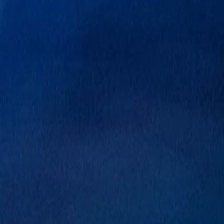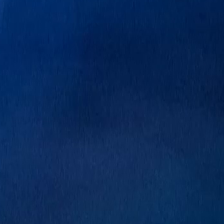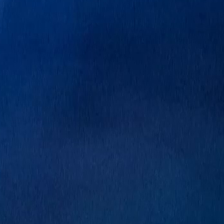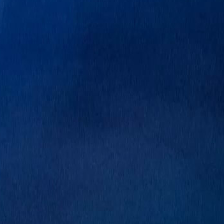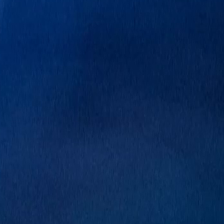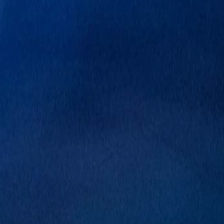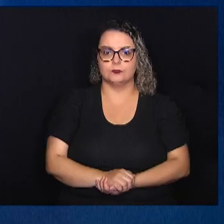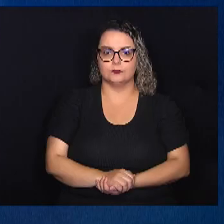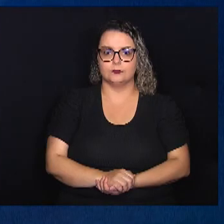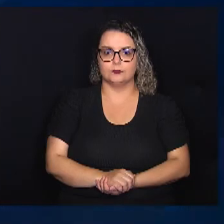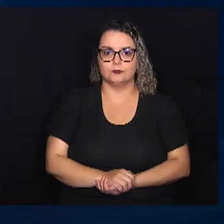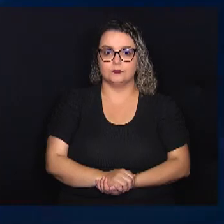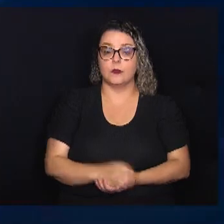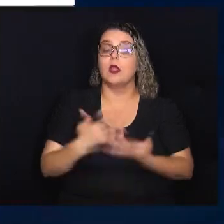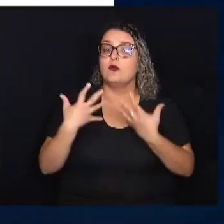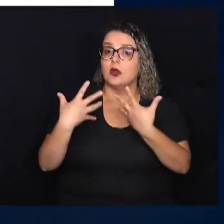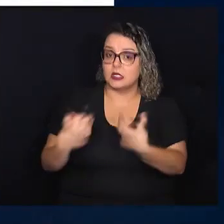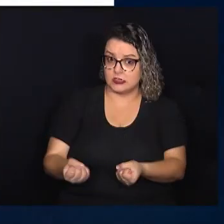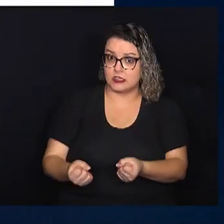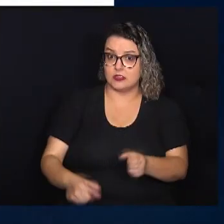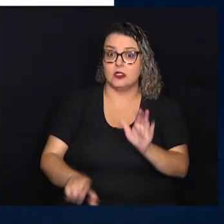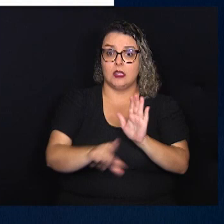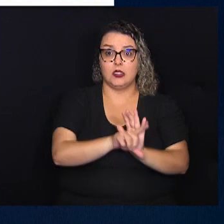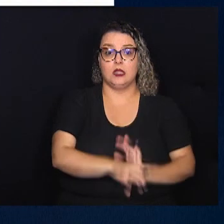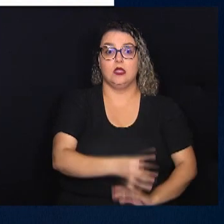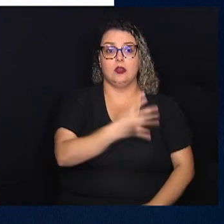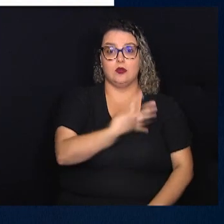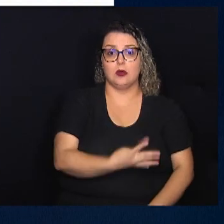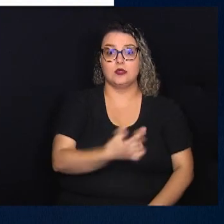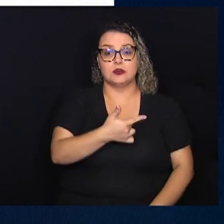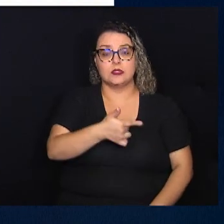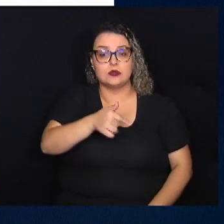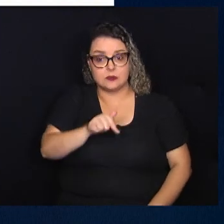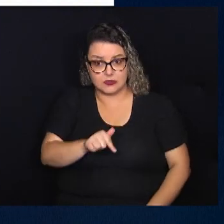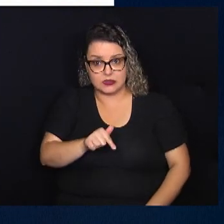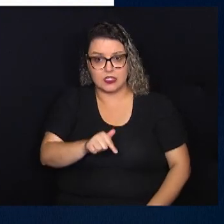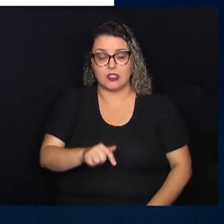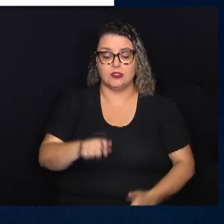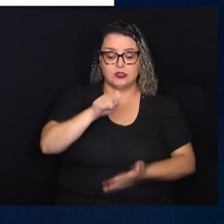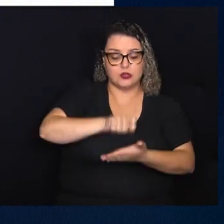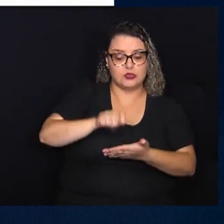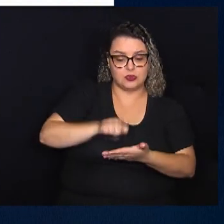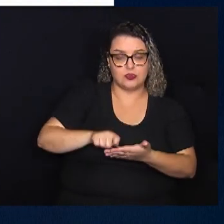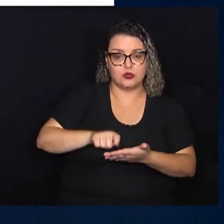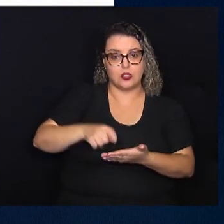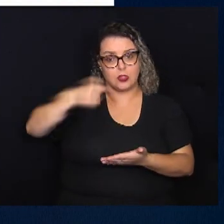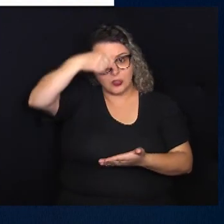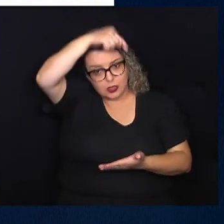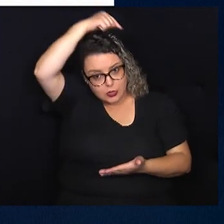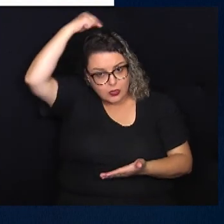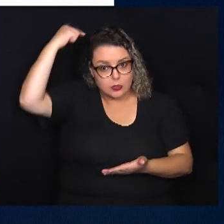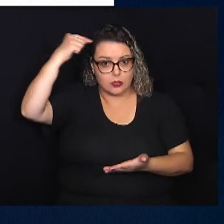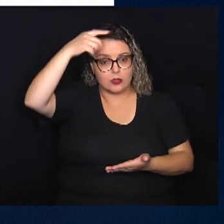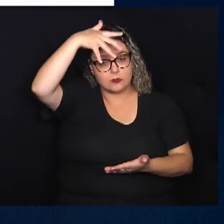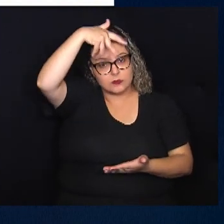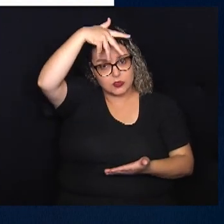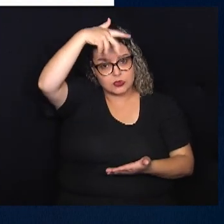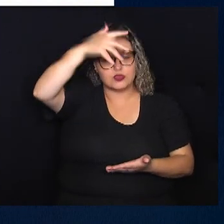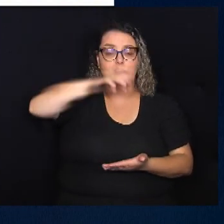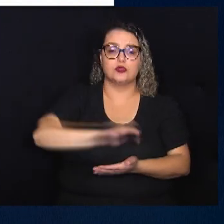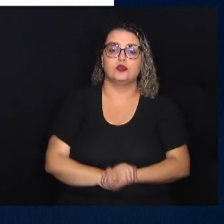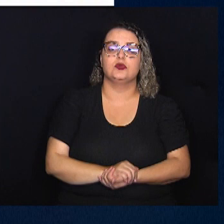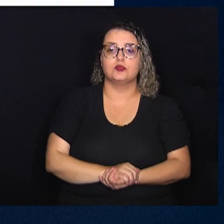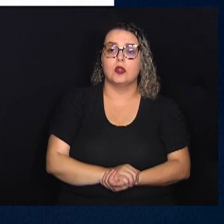Foi sancionada a lei número 427, de autoria dos vereadores Paulo Gaspar e Rodrigo da Farmadique,